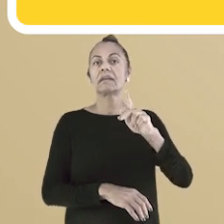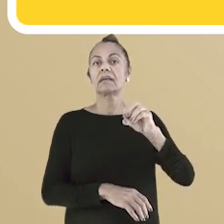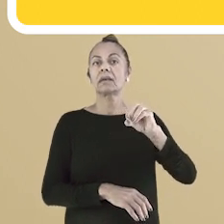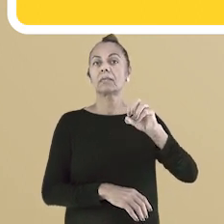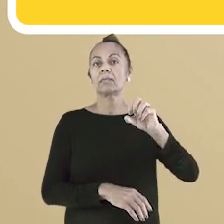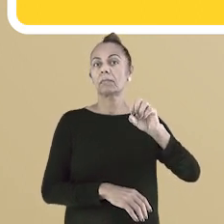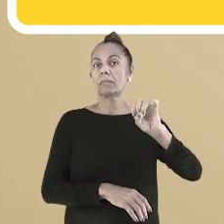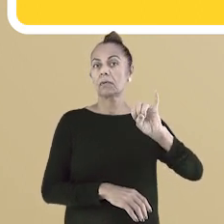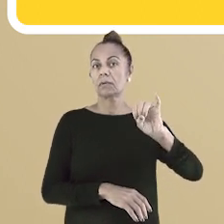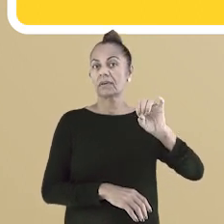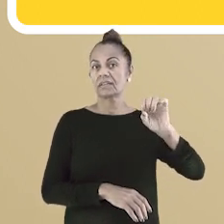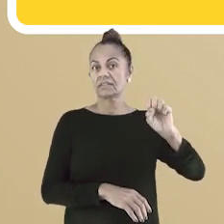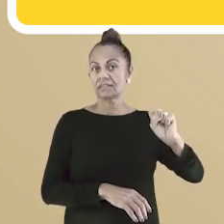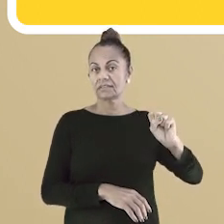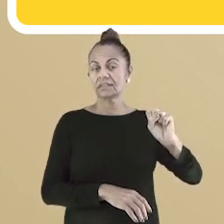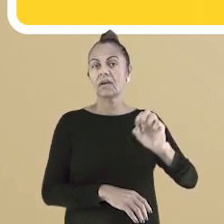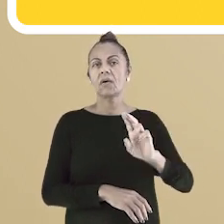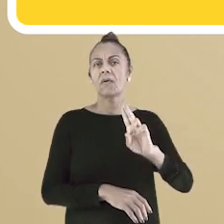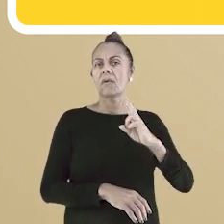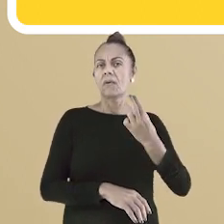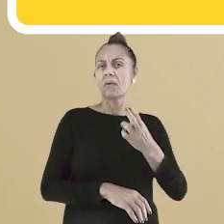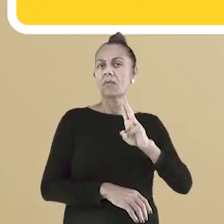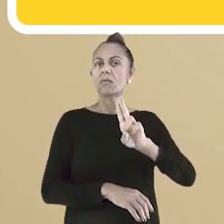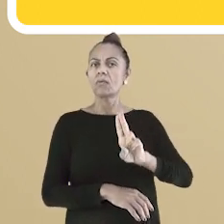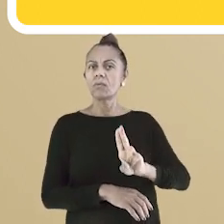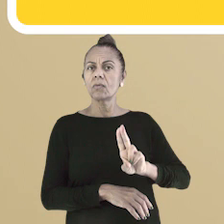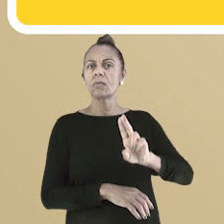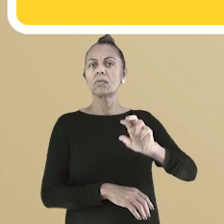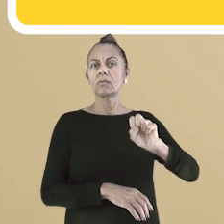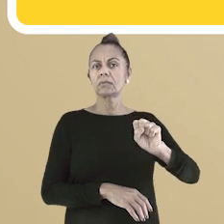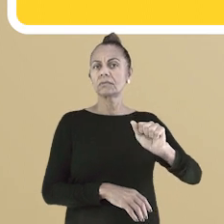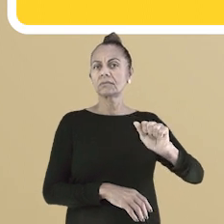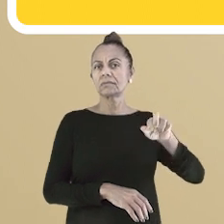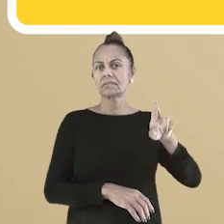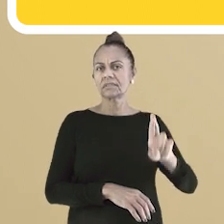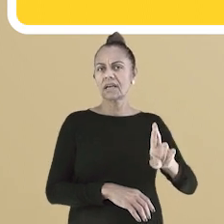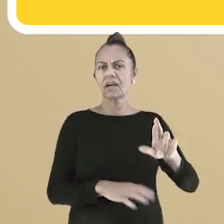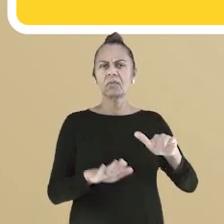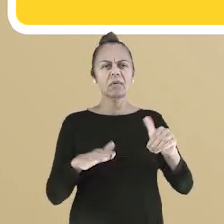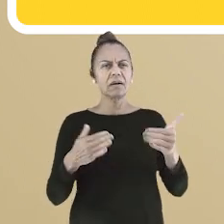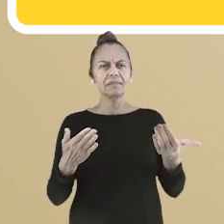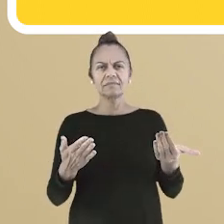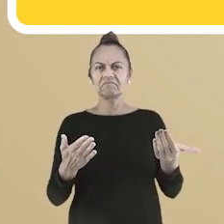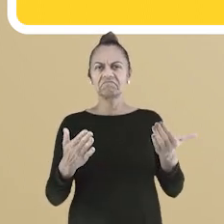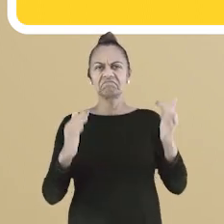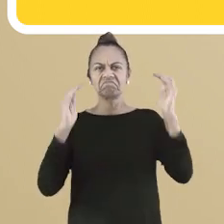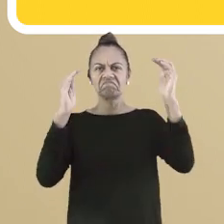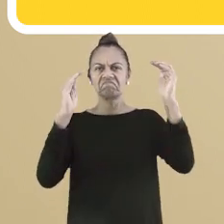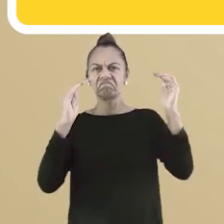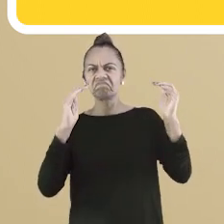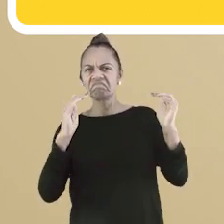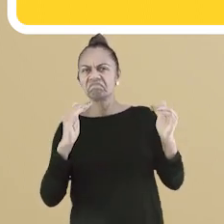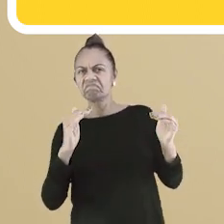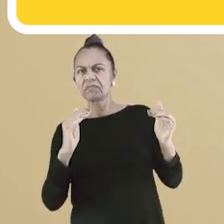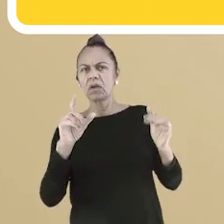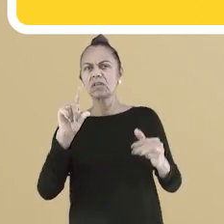C. Depois. Ou, a letra D. Usar. Um tempo para vocês pensarem.